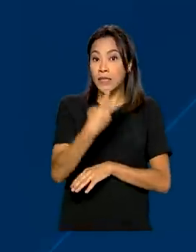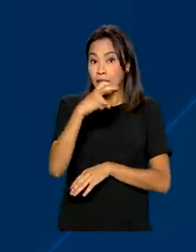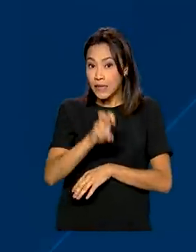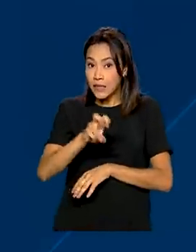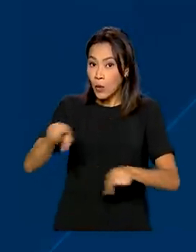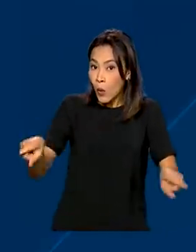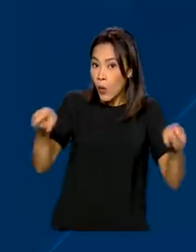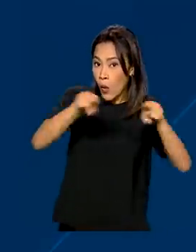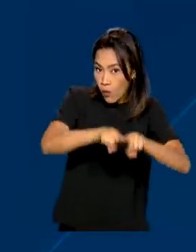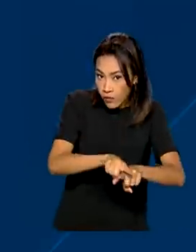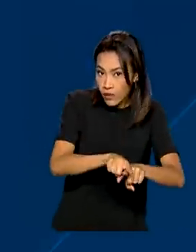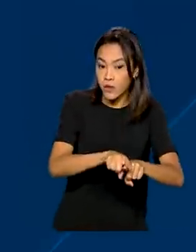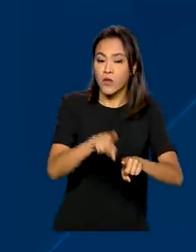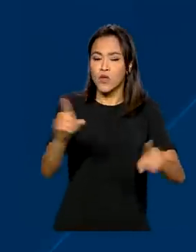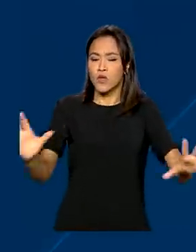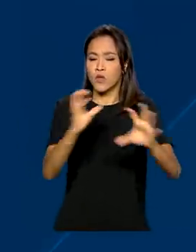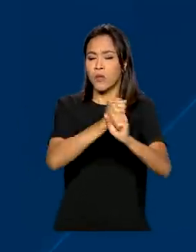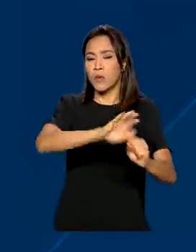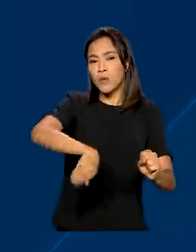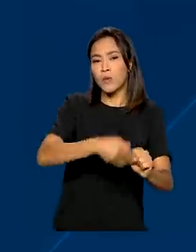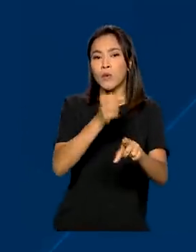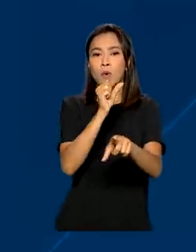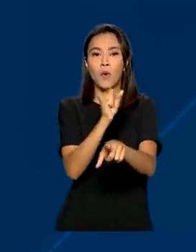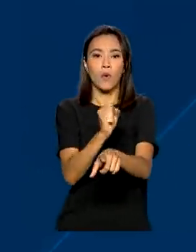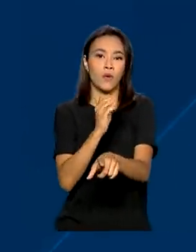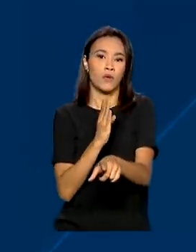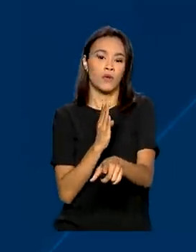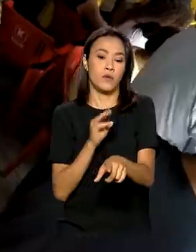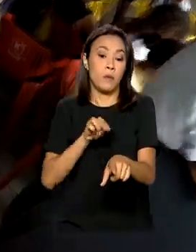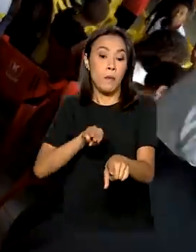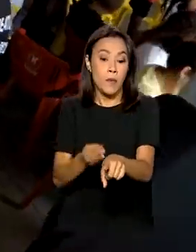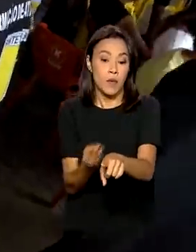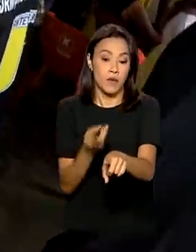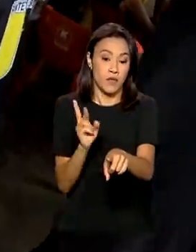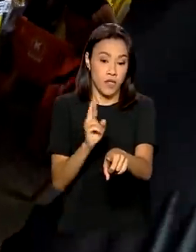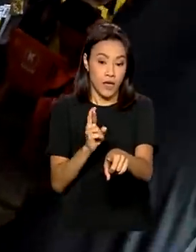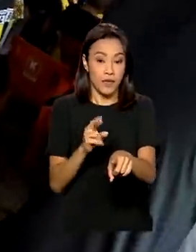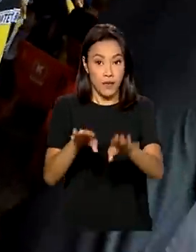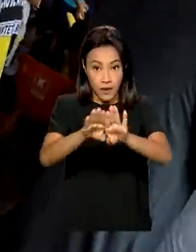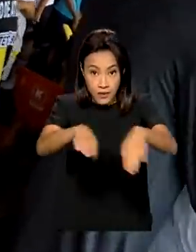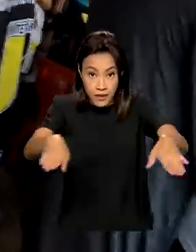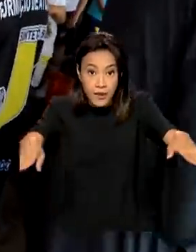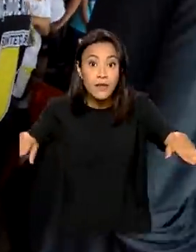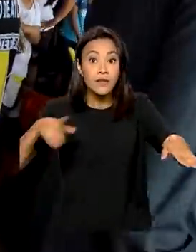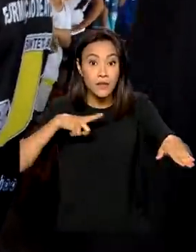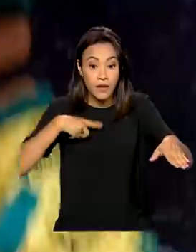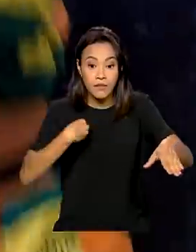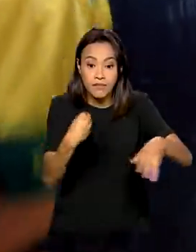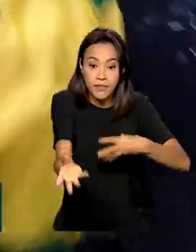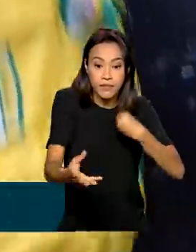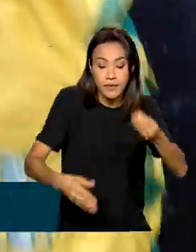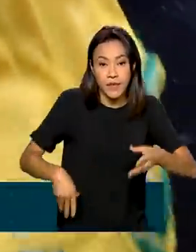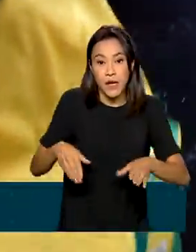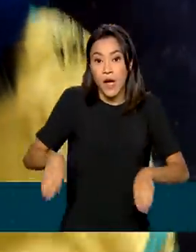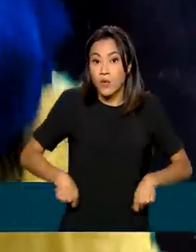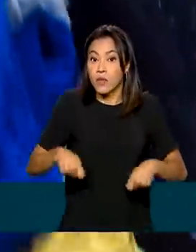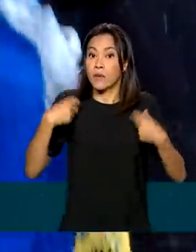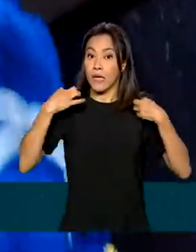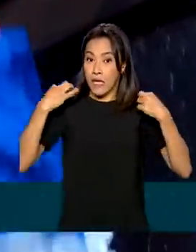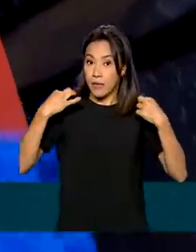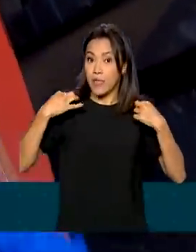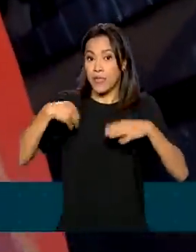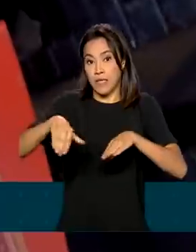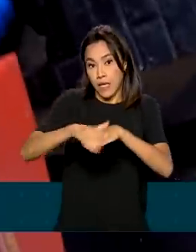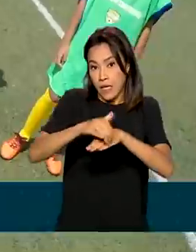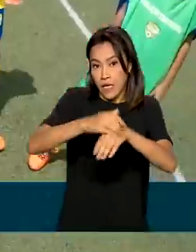valor total investido é de mais de 8 milhões de reais. As crianças recebem calção, camisa, meias